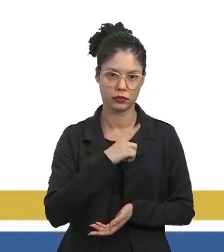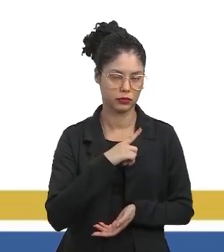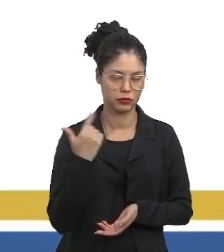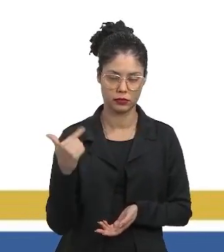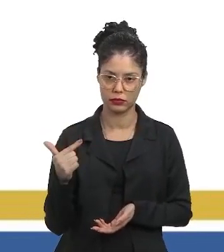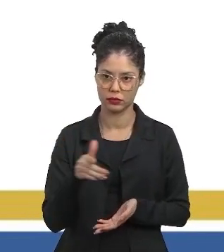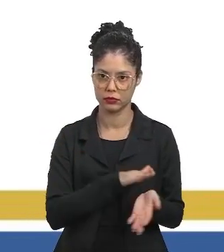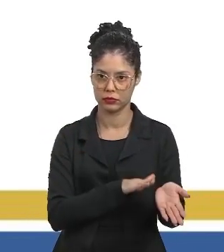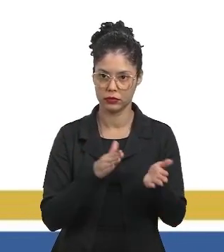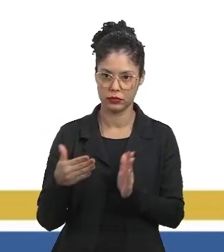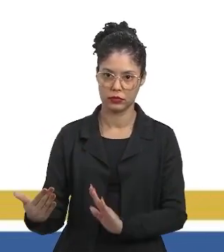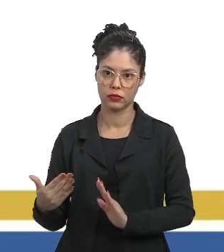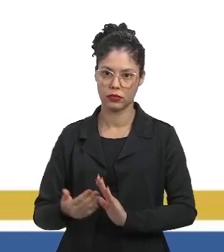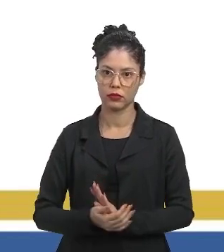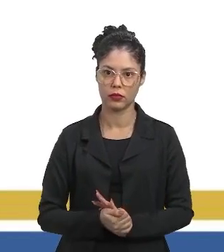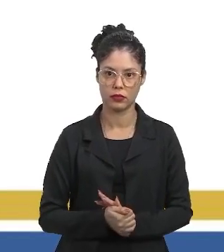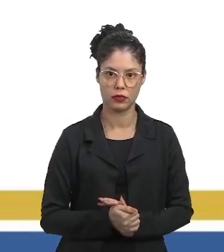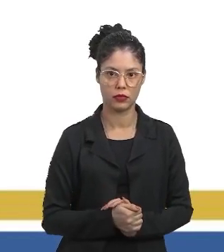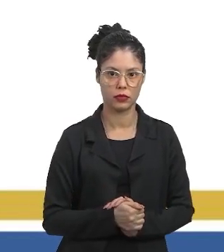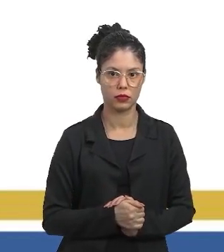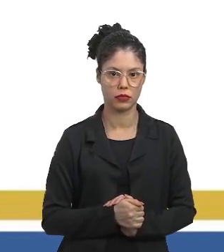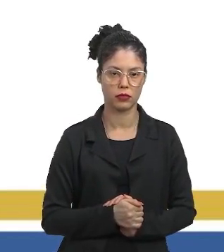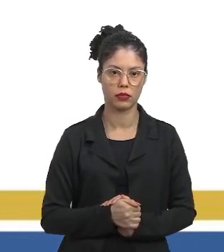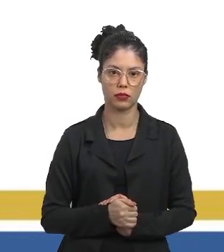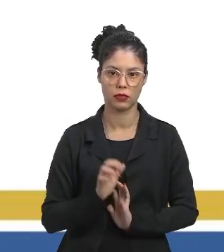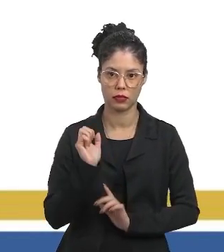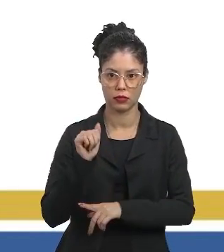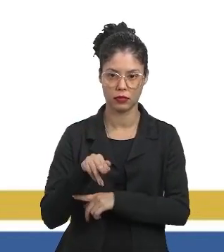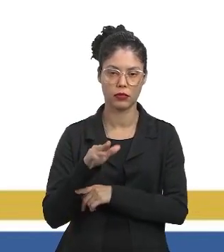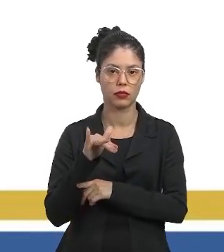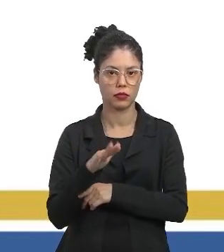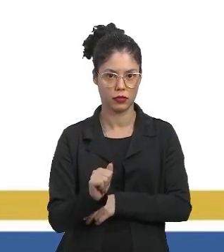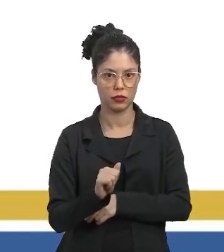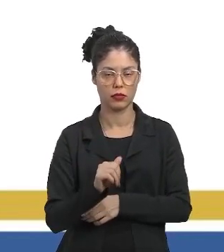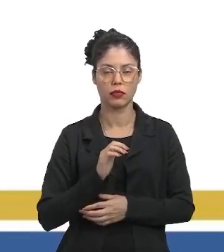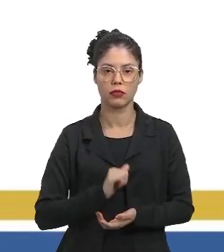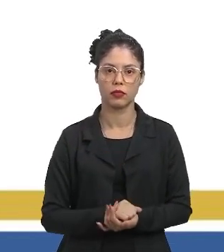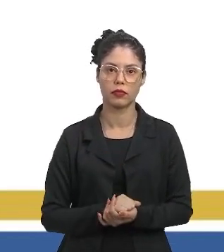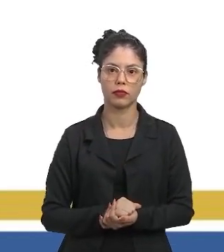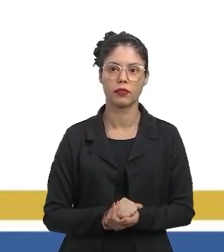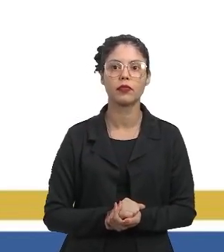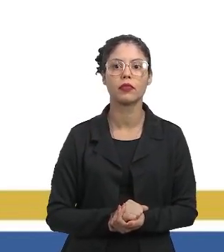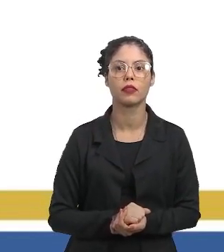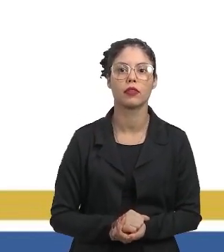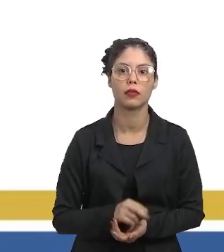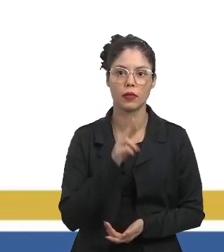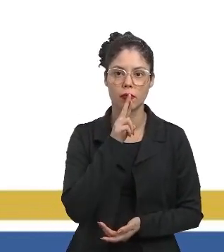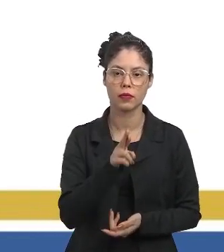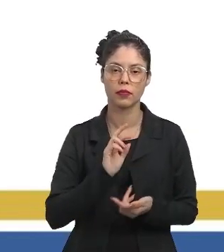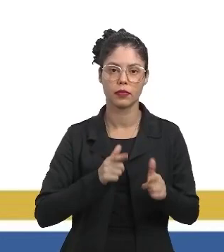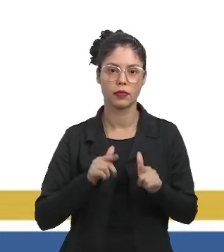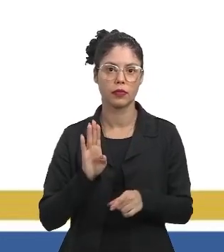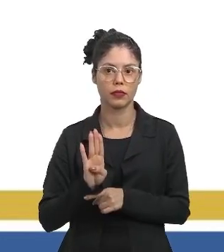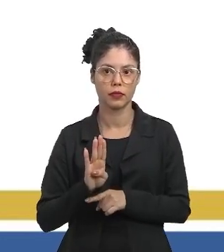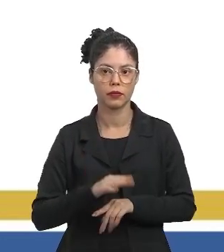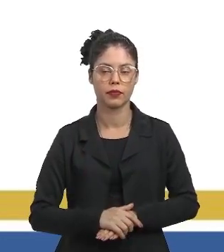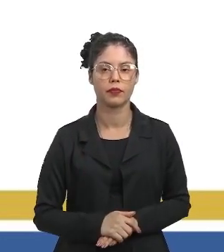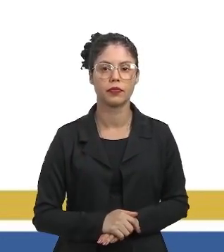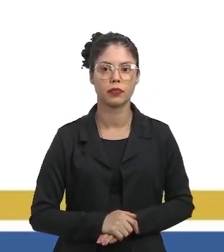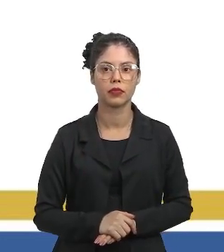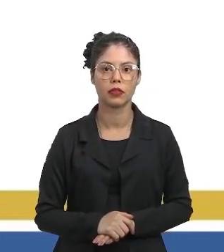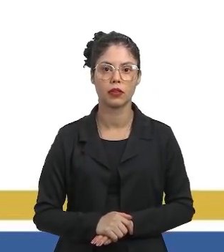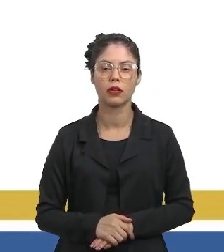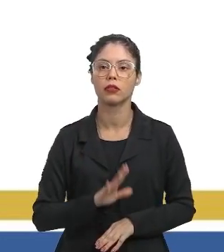primeira passagem aqui. Essa do nitrito para amônia. A segunda passagem, no caso. Então, a resposta é correta. Letra B.